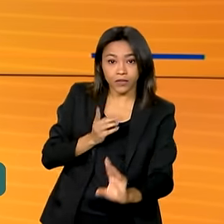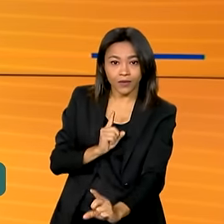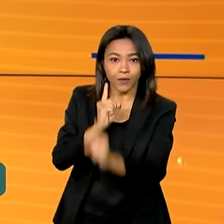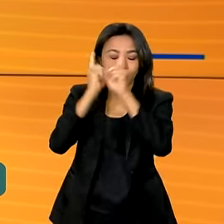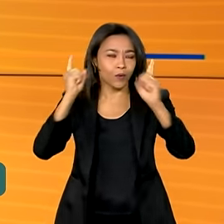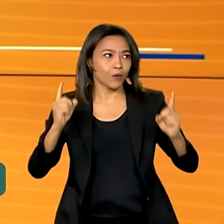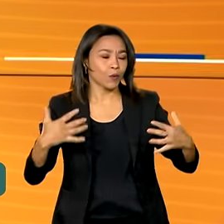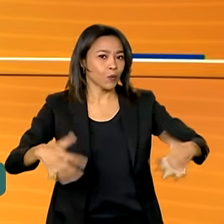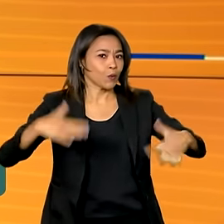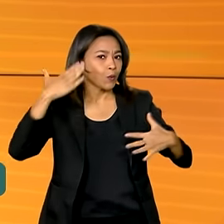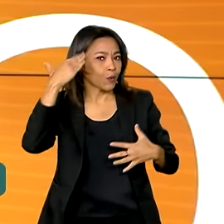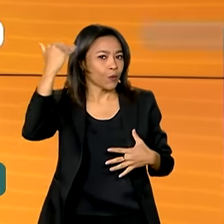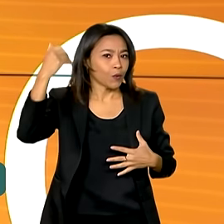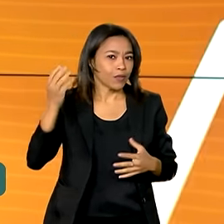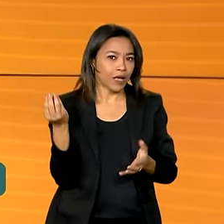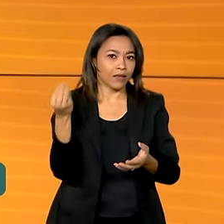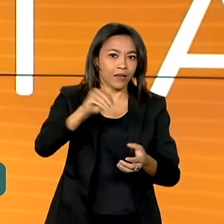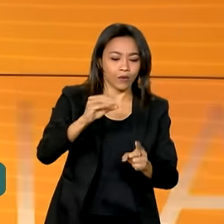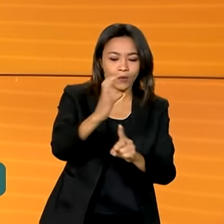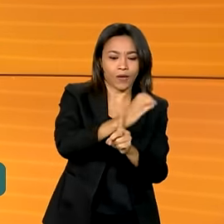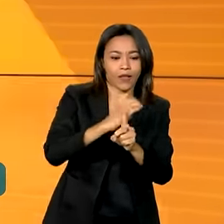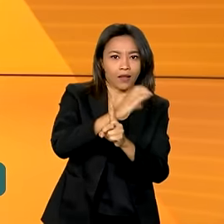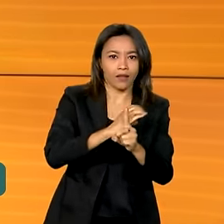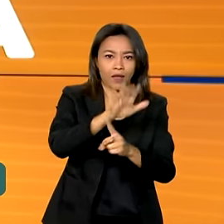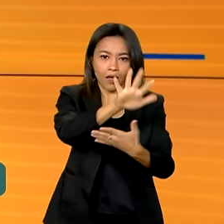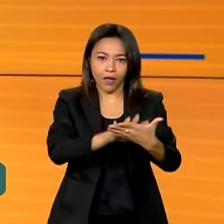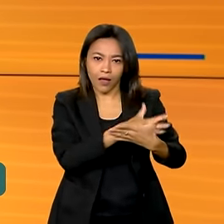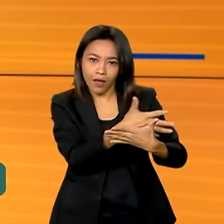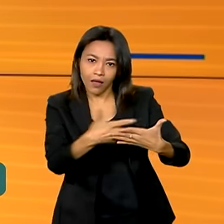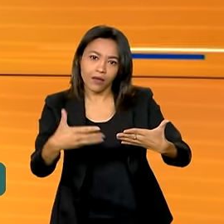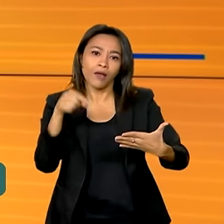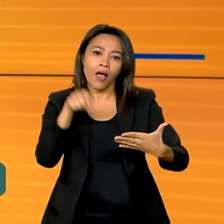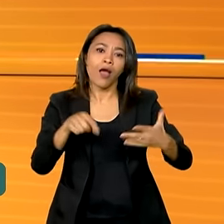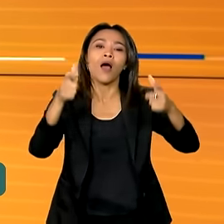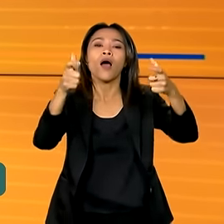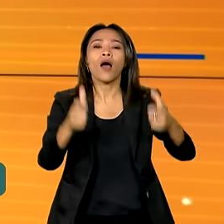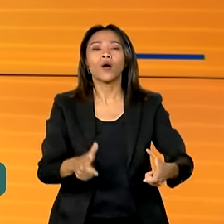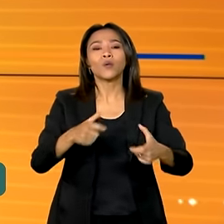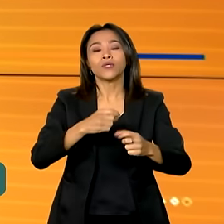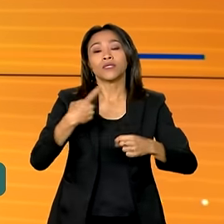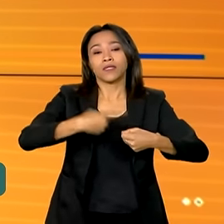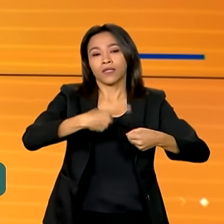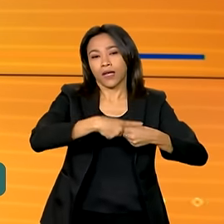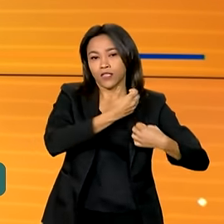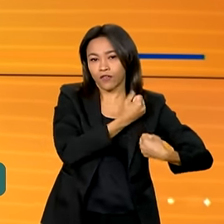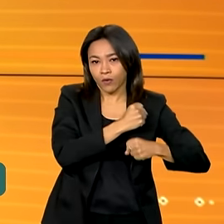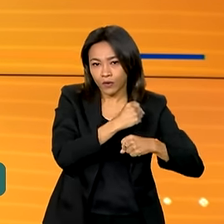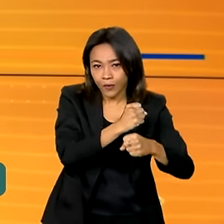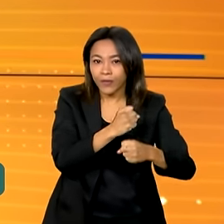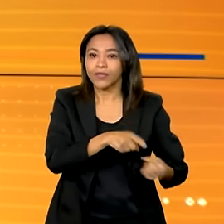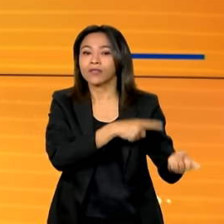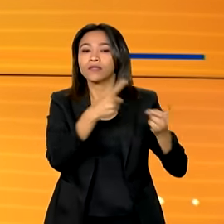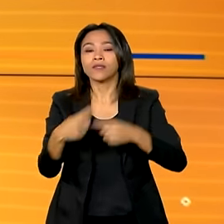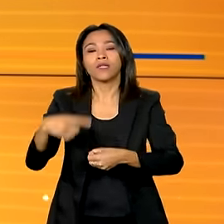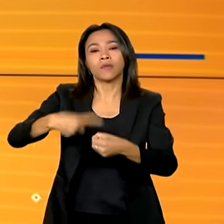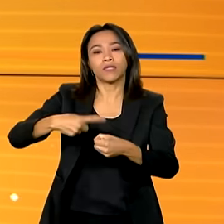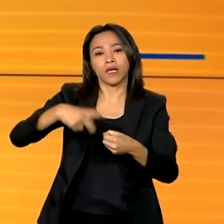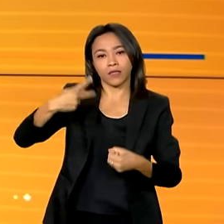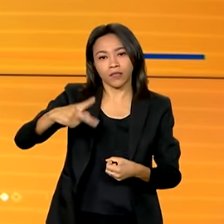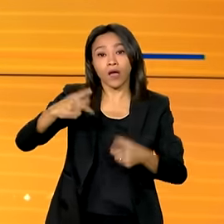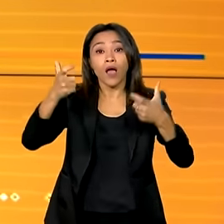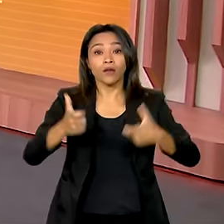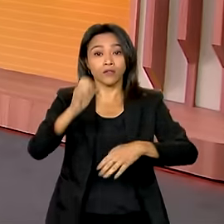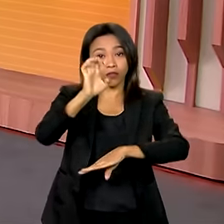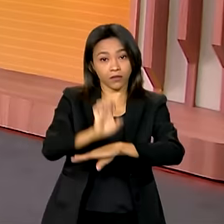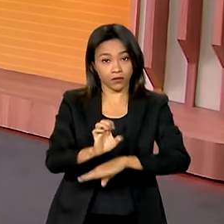destaque aí, o calendário científico global, é realizado nas cidades de Vassouras e Barra do Piraí, no estado do Rio de